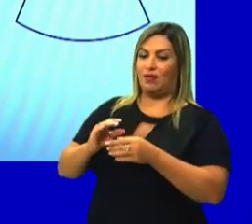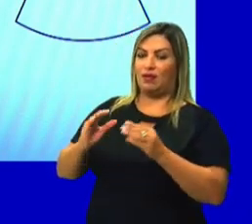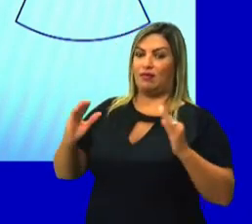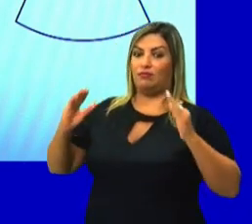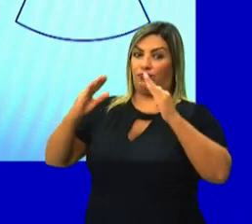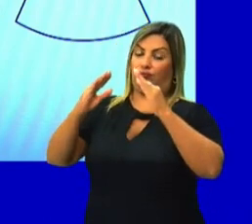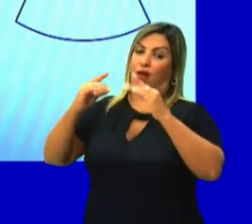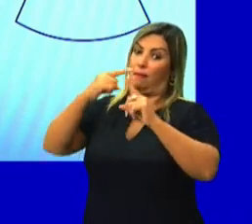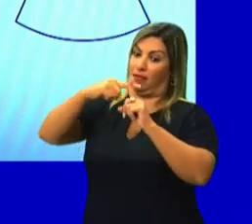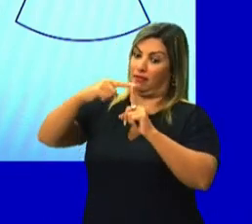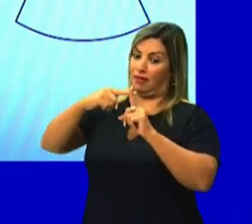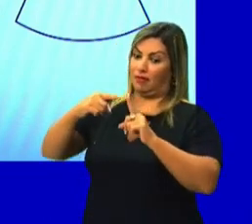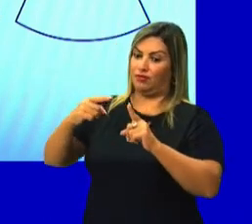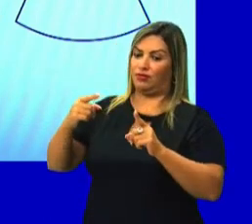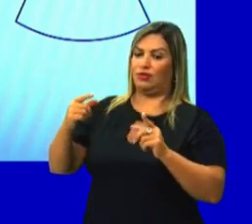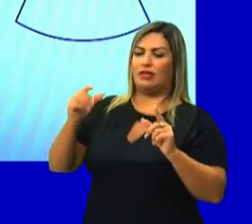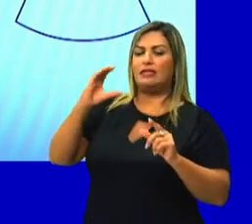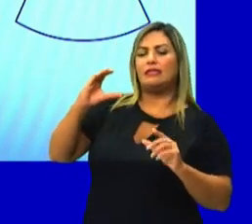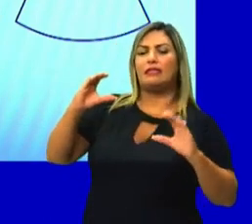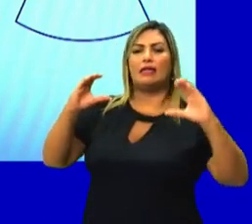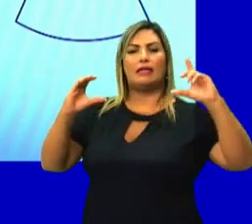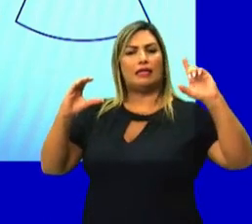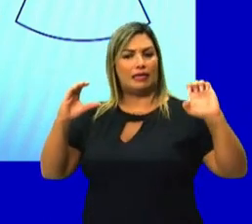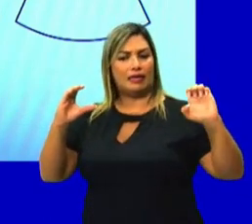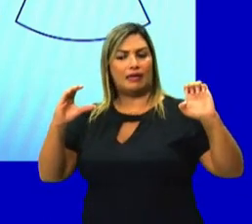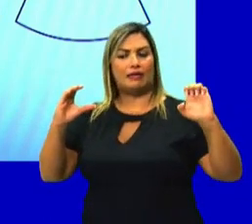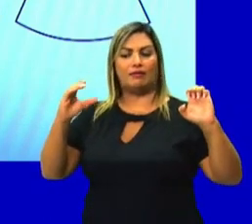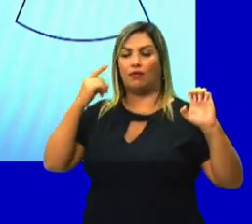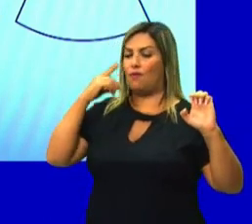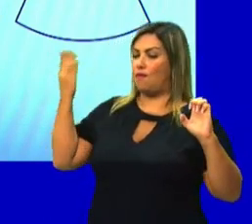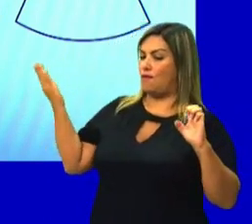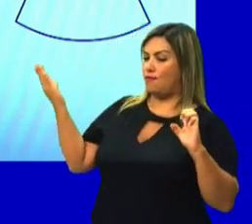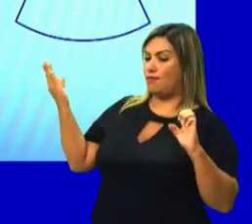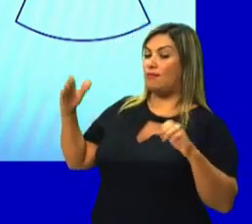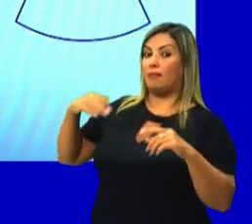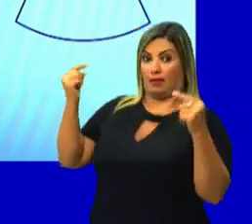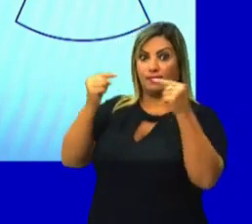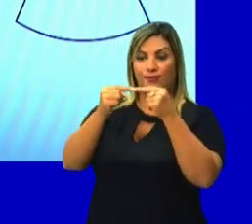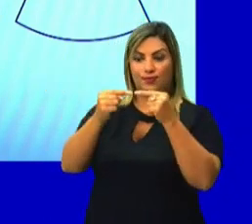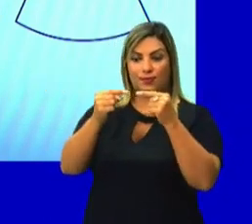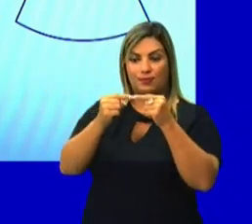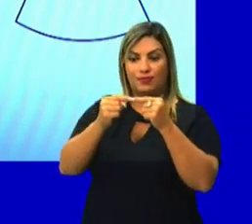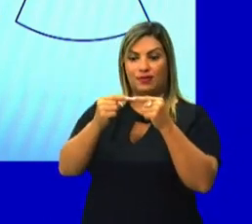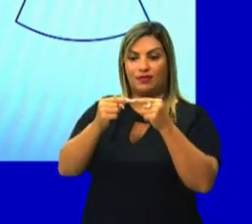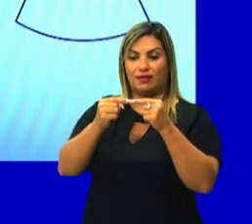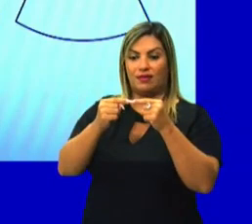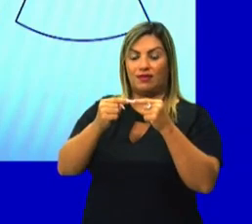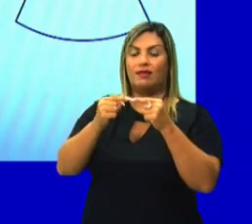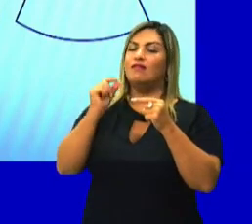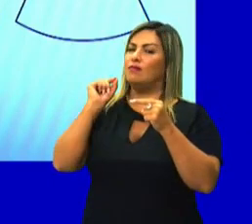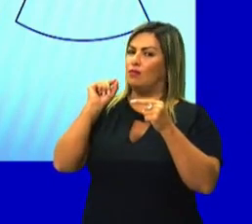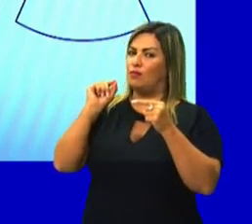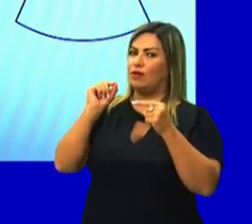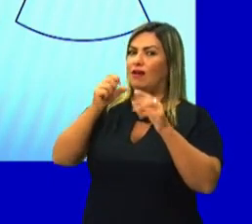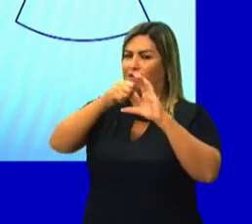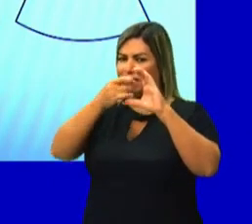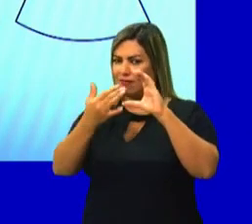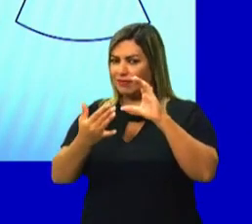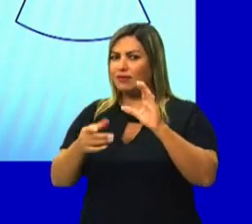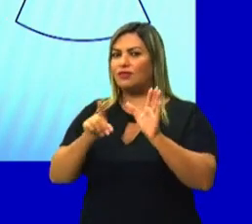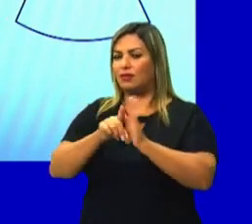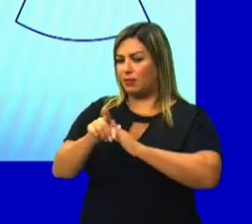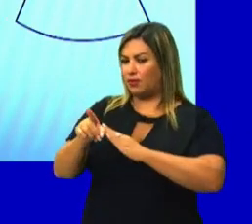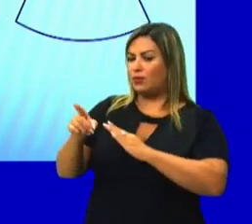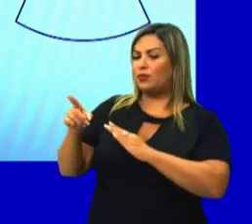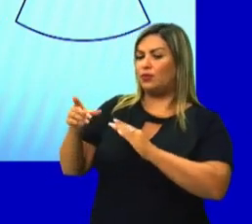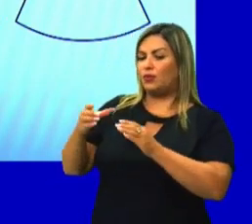metade do corpo. Então, vão ficar a letra C e E. E o que mais vai condizer com a característica